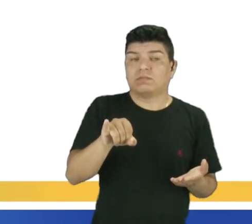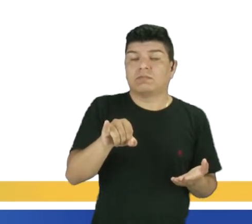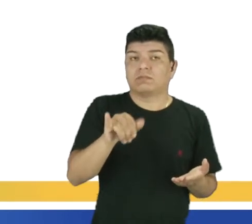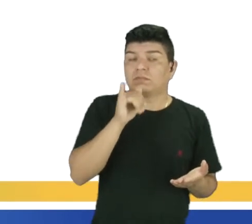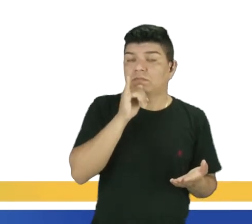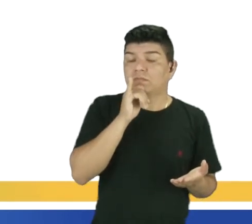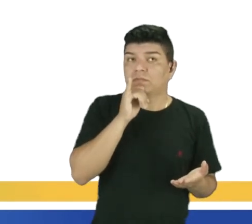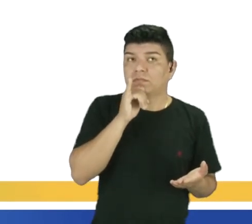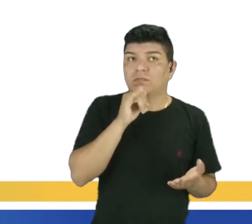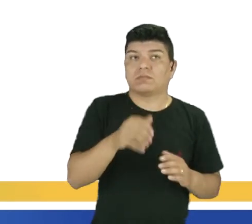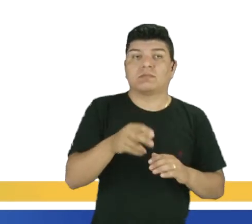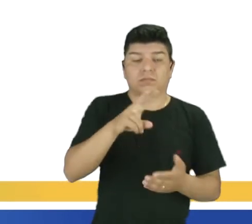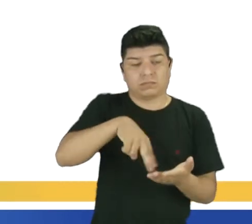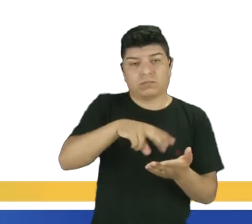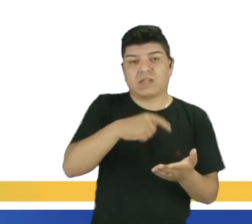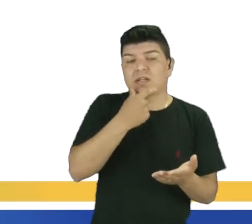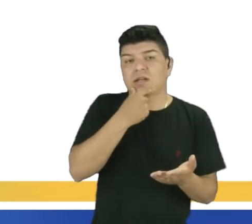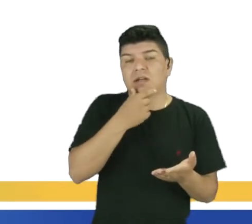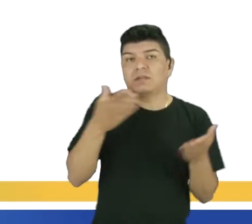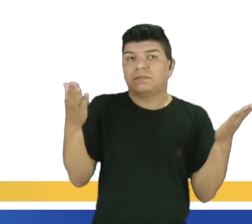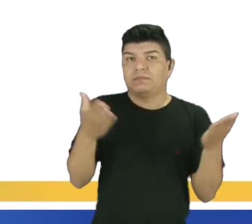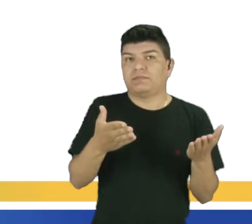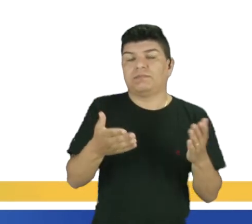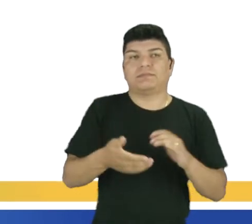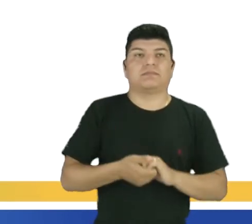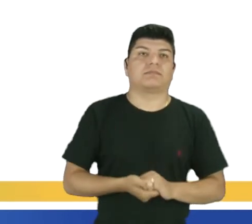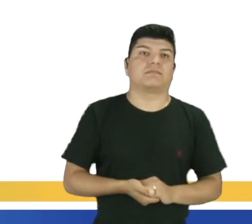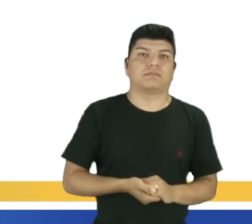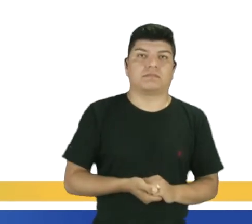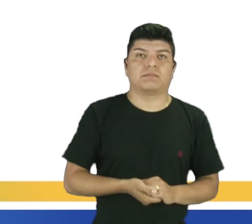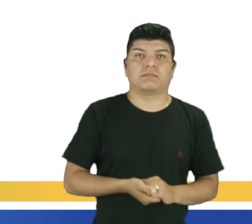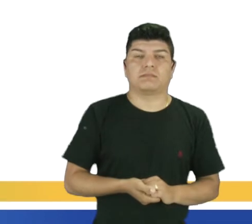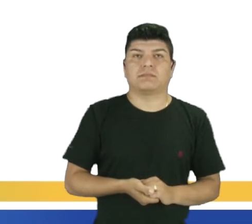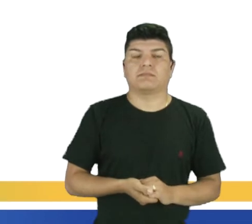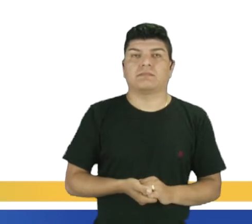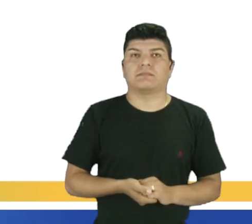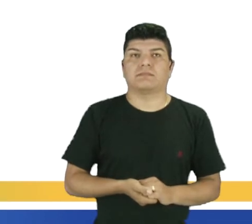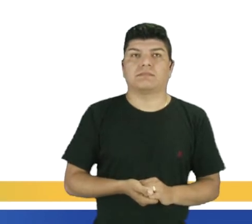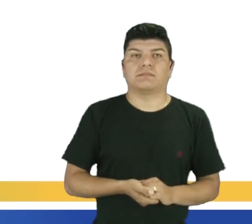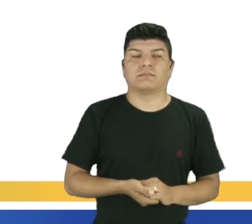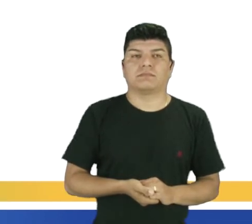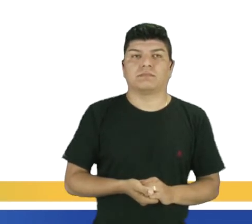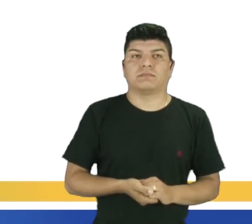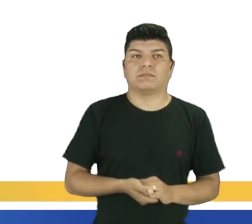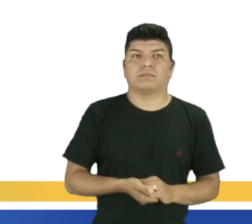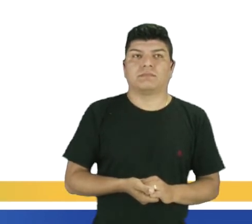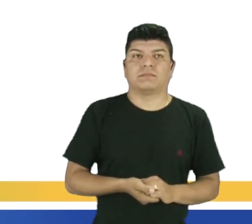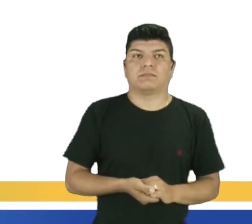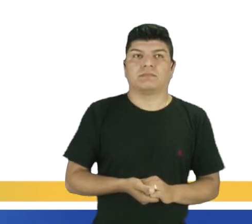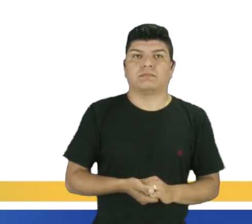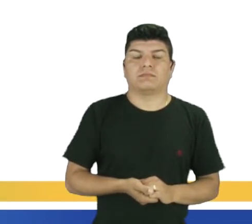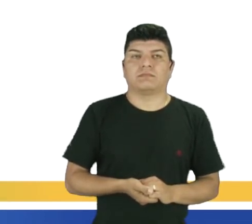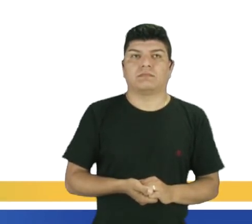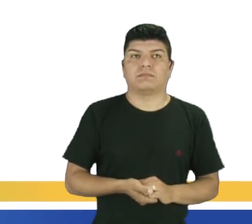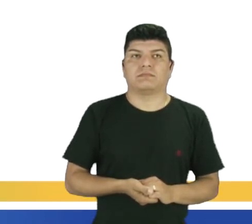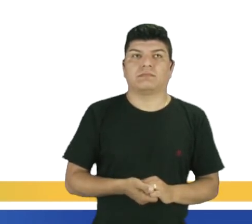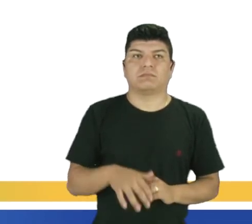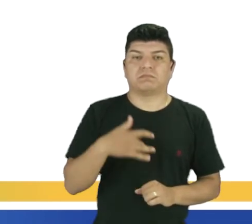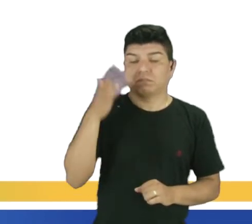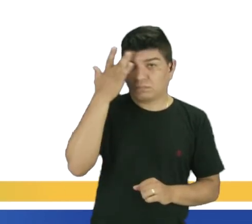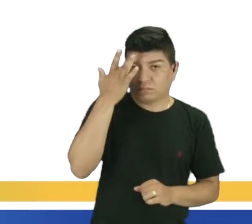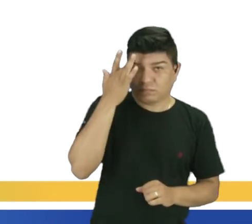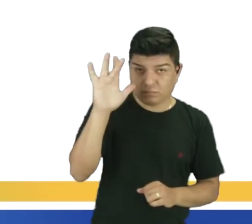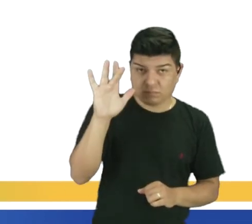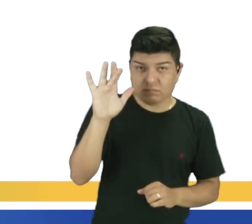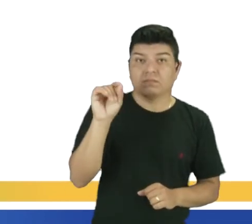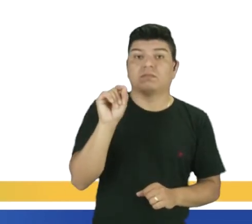Exemplo. I don't know whether I should buy a new phone or keep mine. Então, whether. Eu não sei